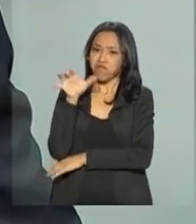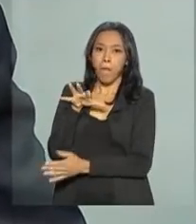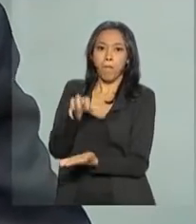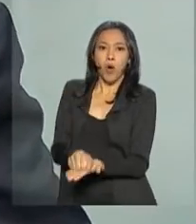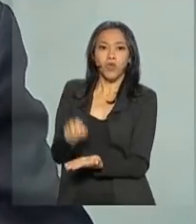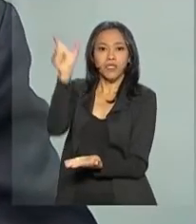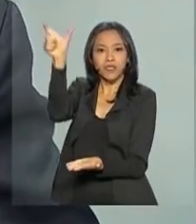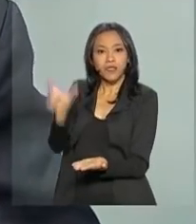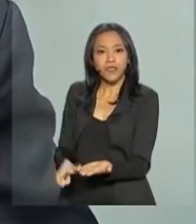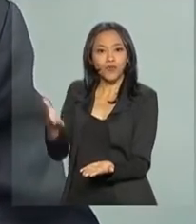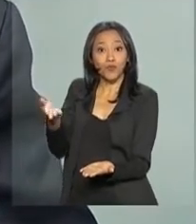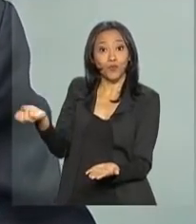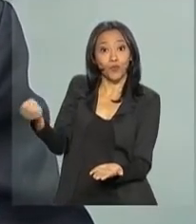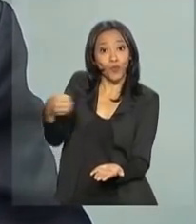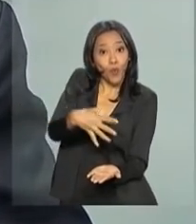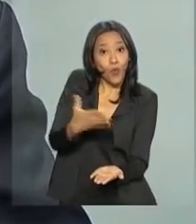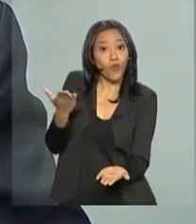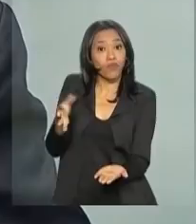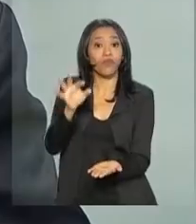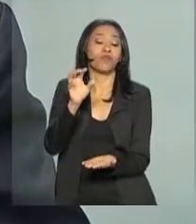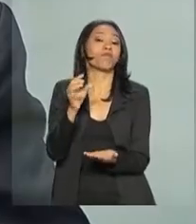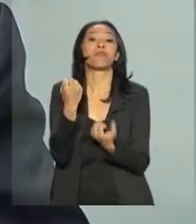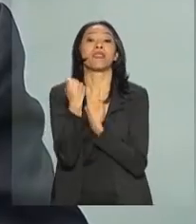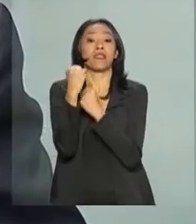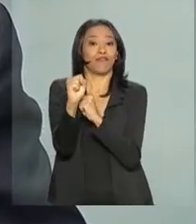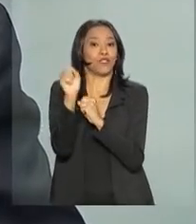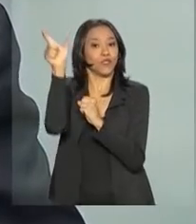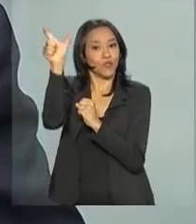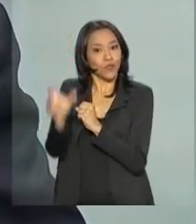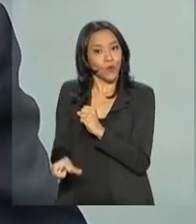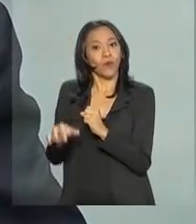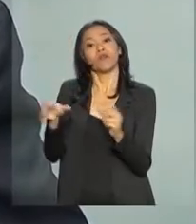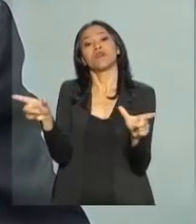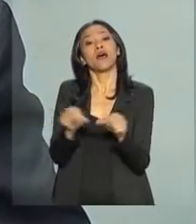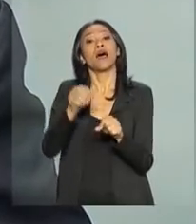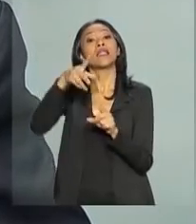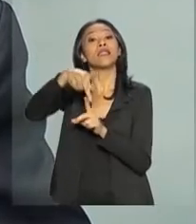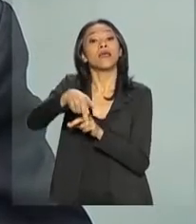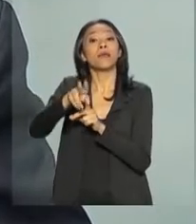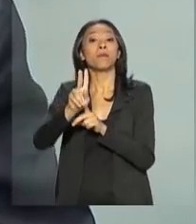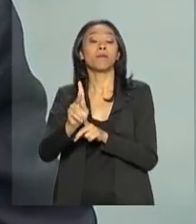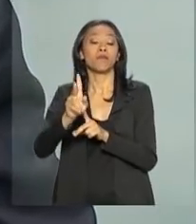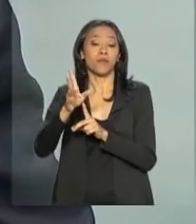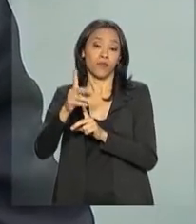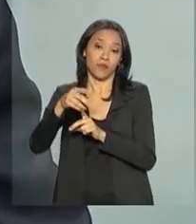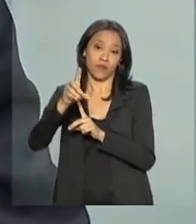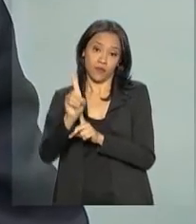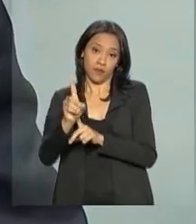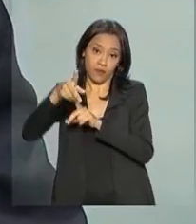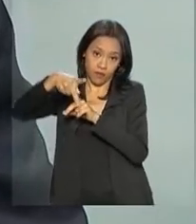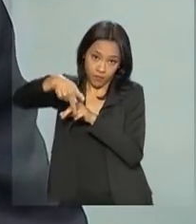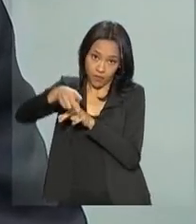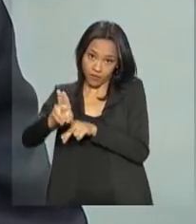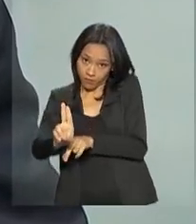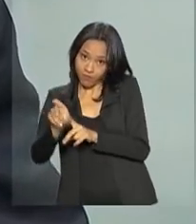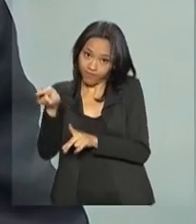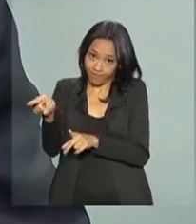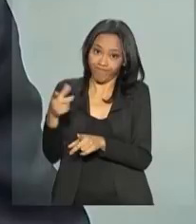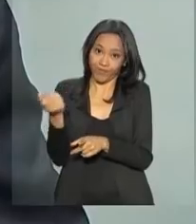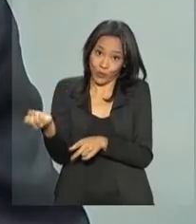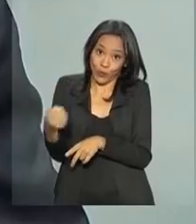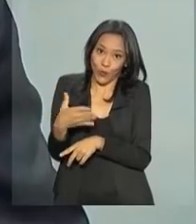do novo defensor público, Geraldo União. Revelando, portanto, a